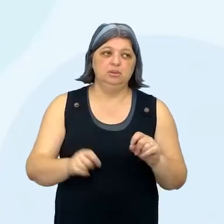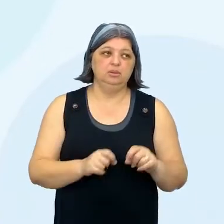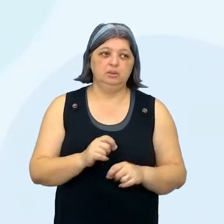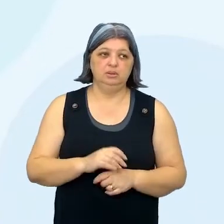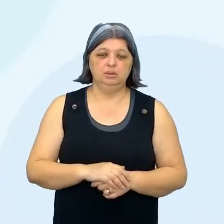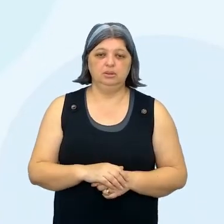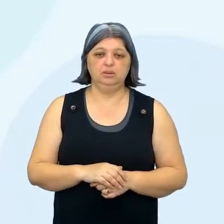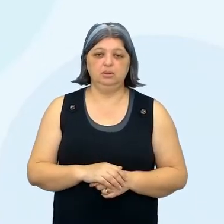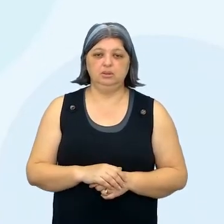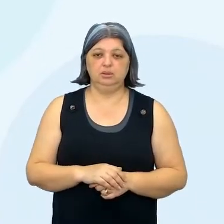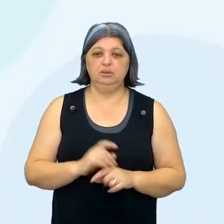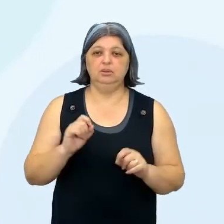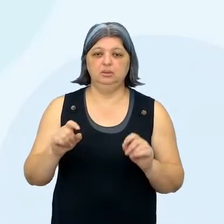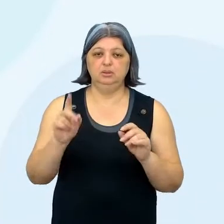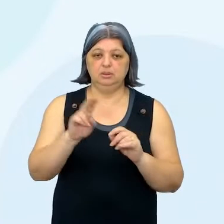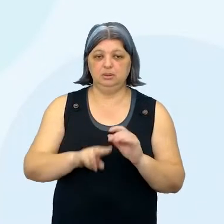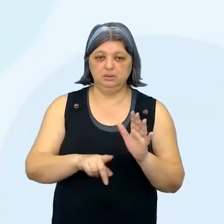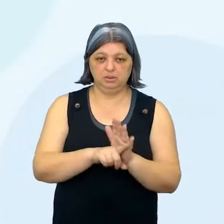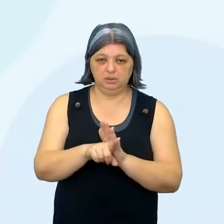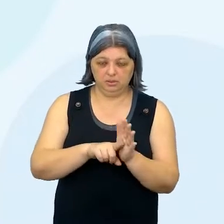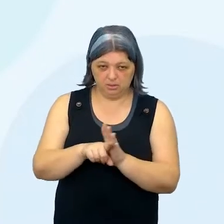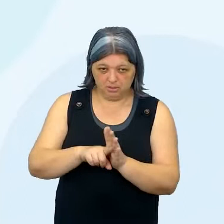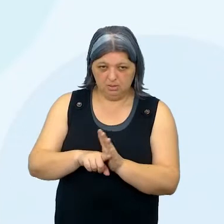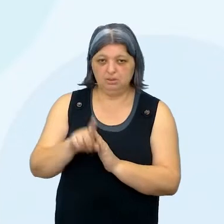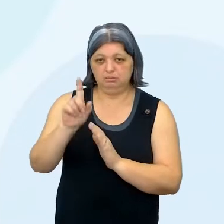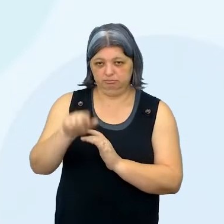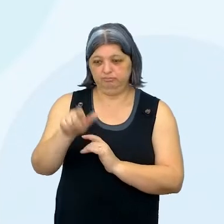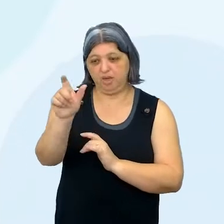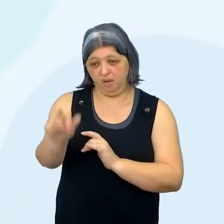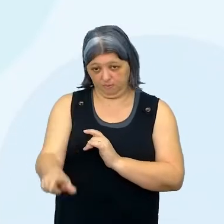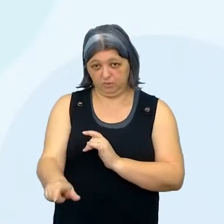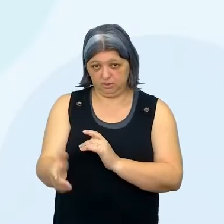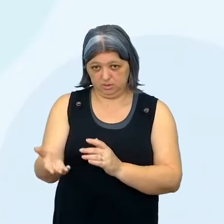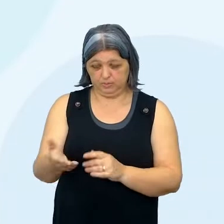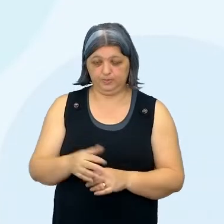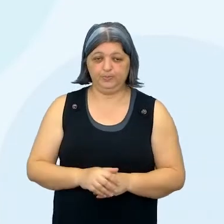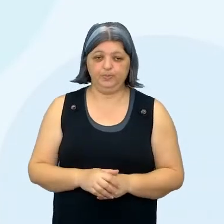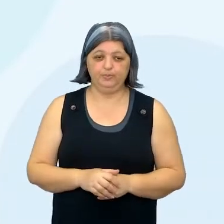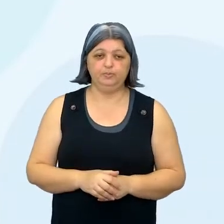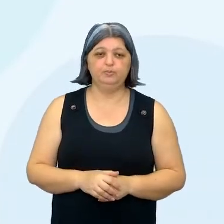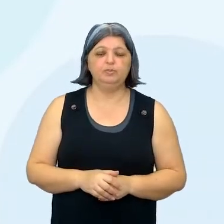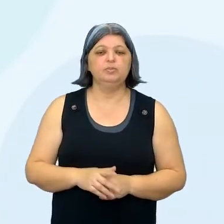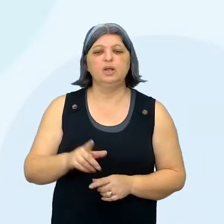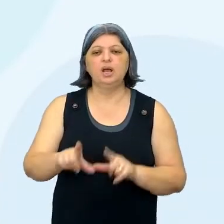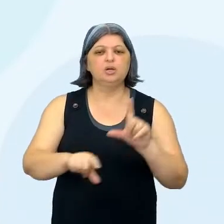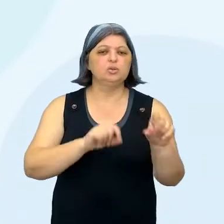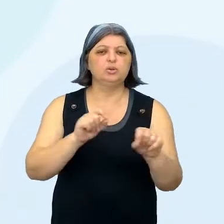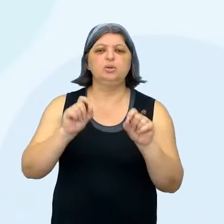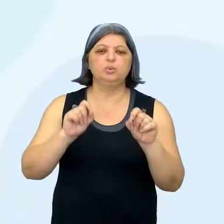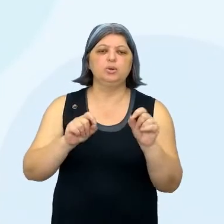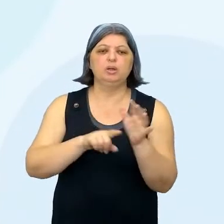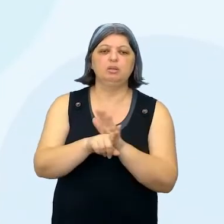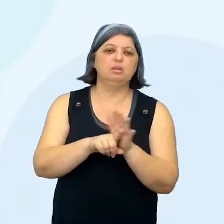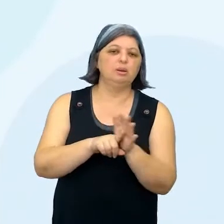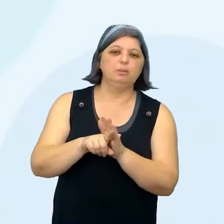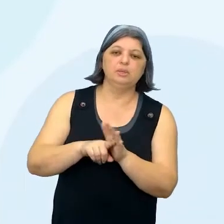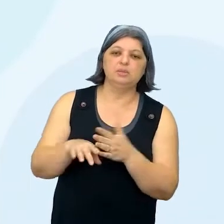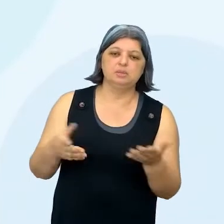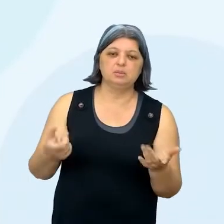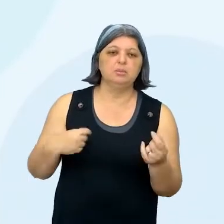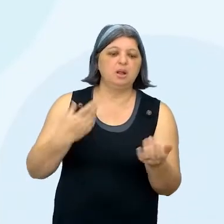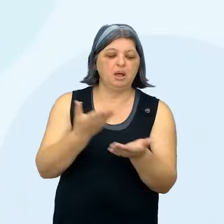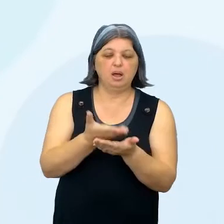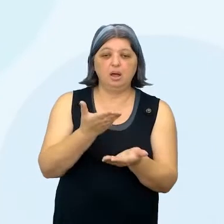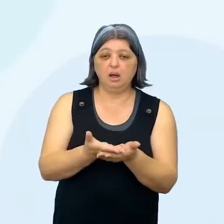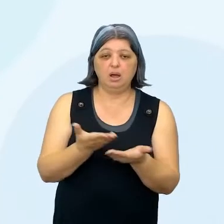serve para ajudar o pesquisador, que no caso é você, né, a definir o rumo dessa pesquisa. Então, para onde ela está